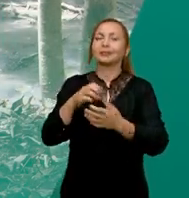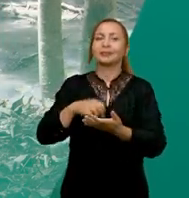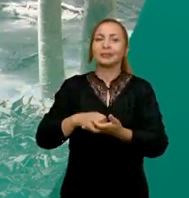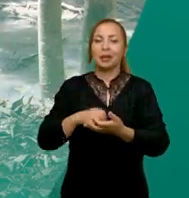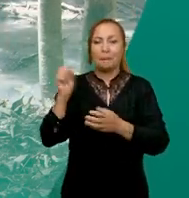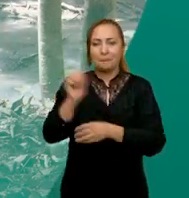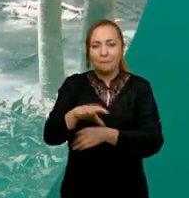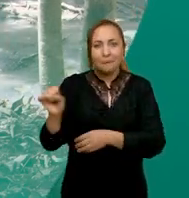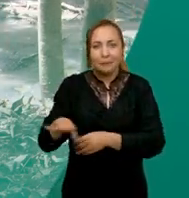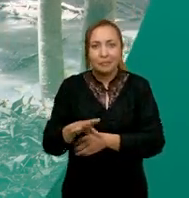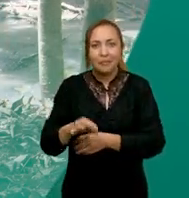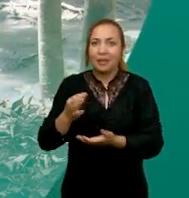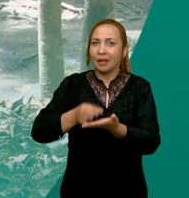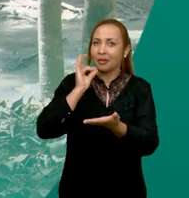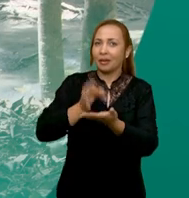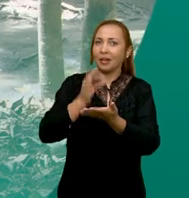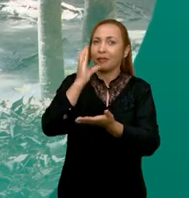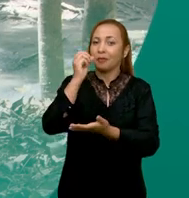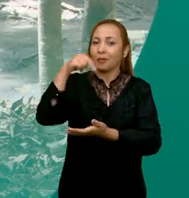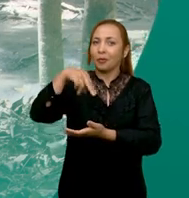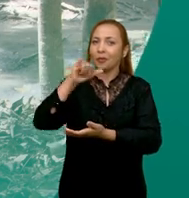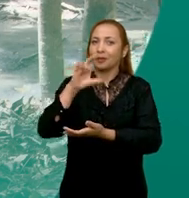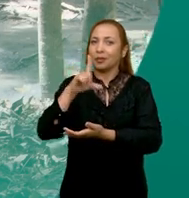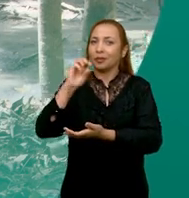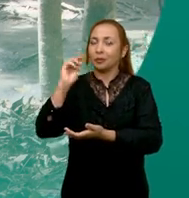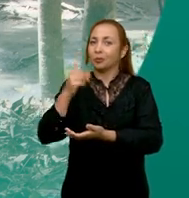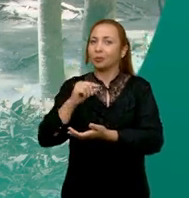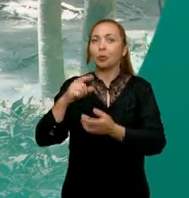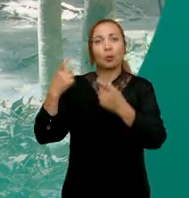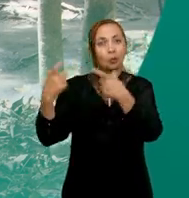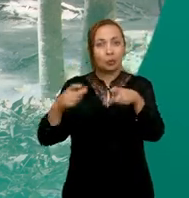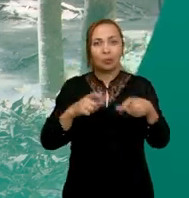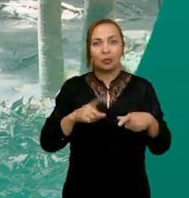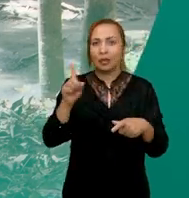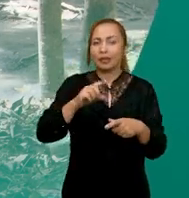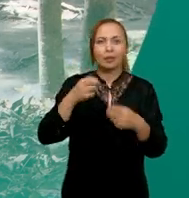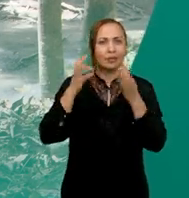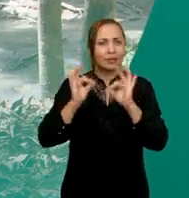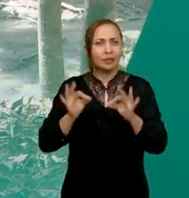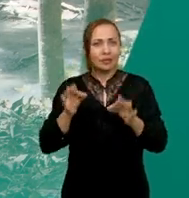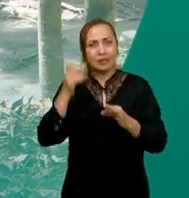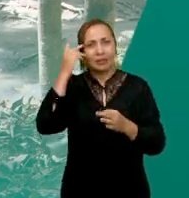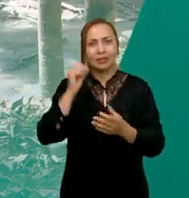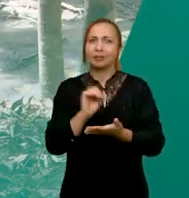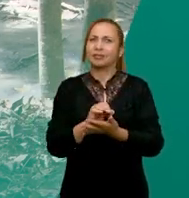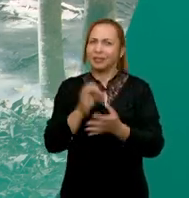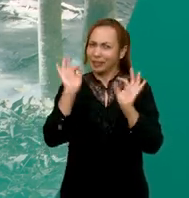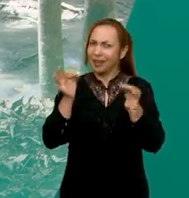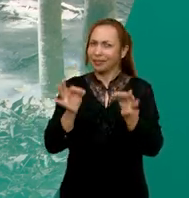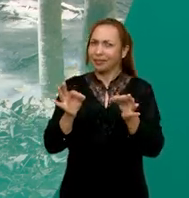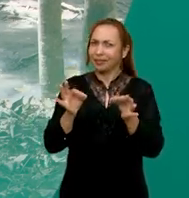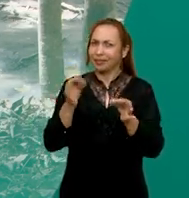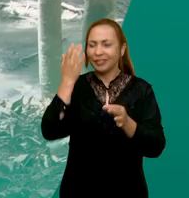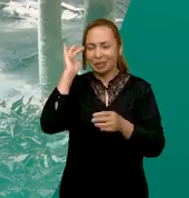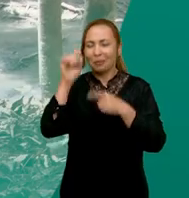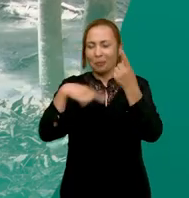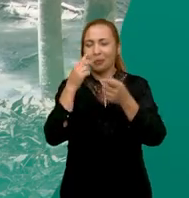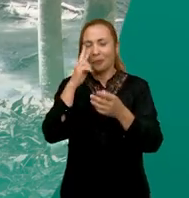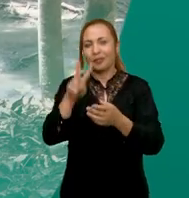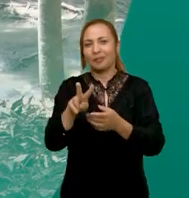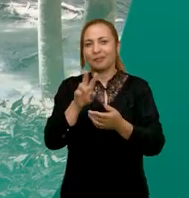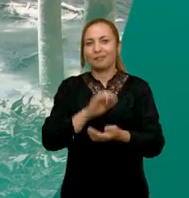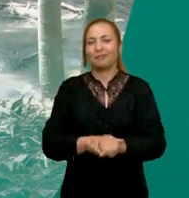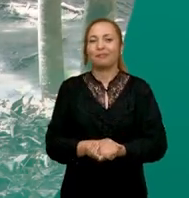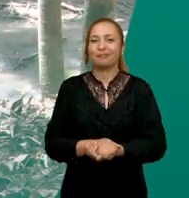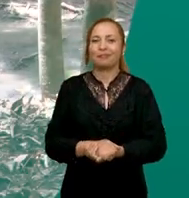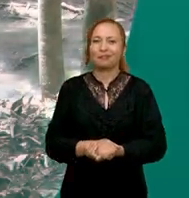Bahia plantar o café Cunilon em uma altitude não apropriada para a espécie. Será que isso deu certo? É o que a gente confere depois